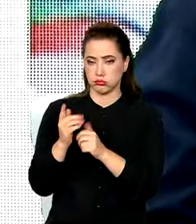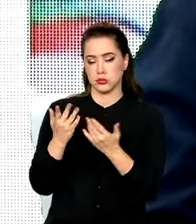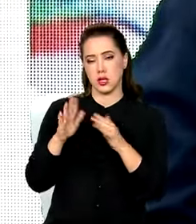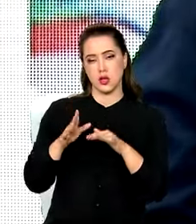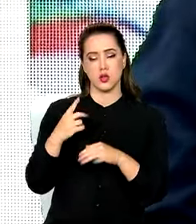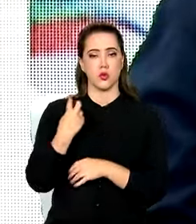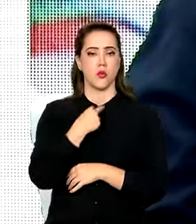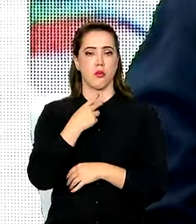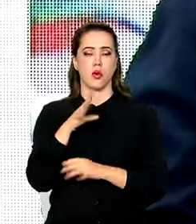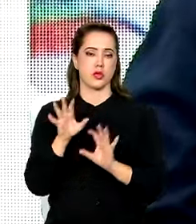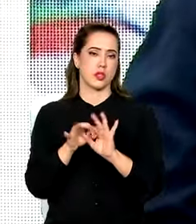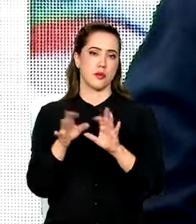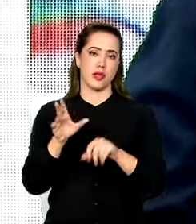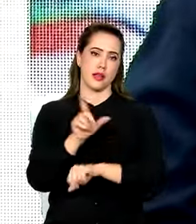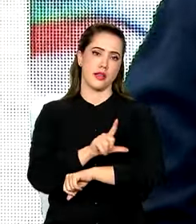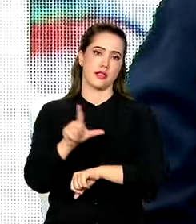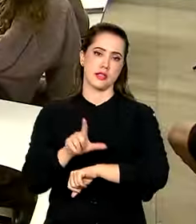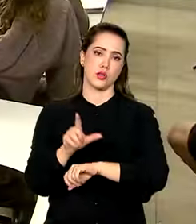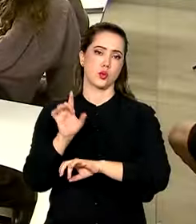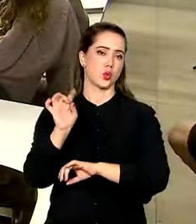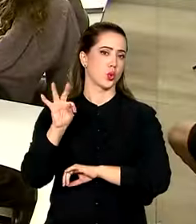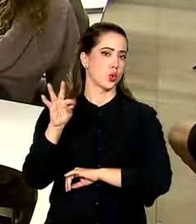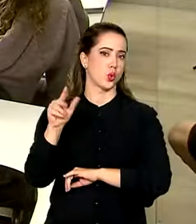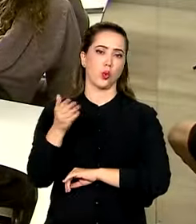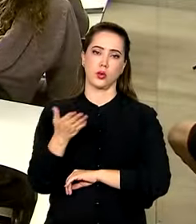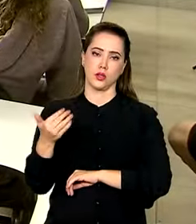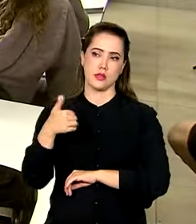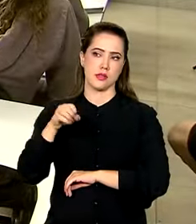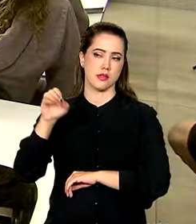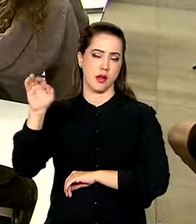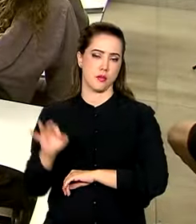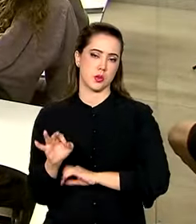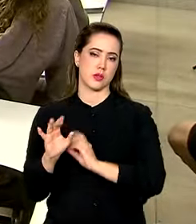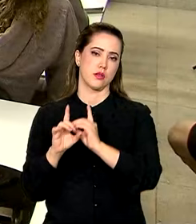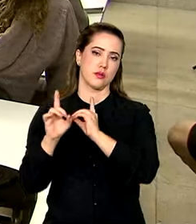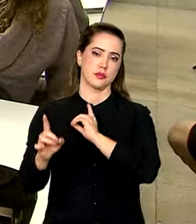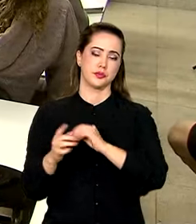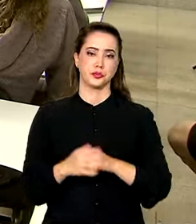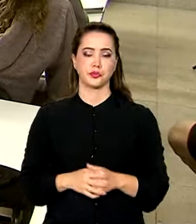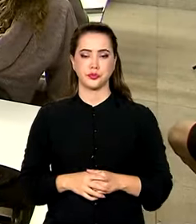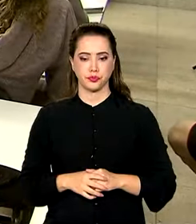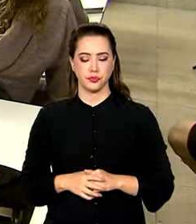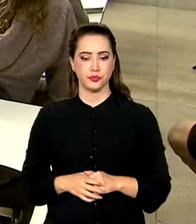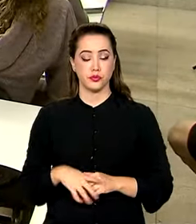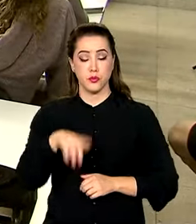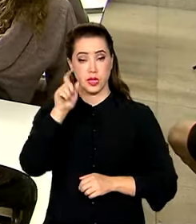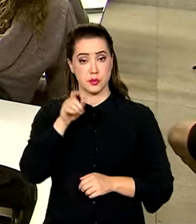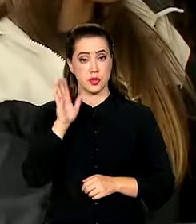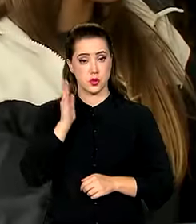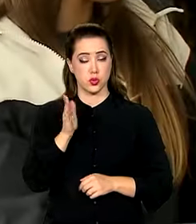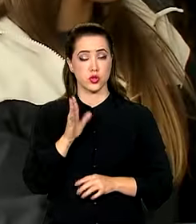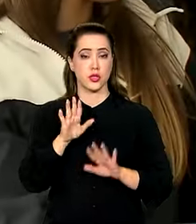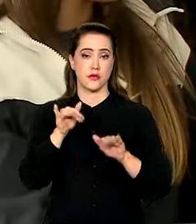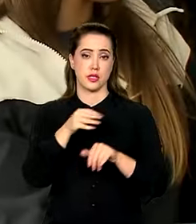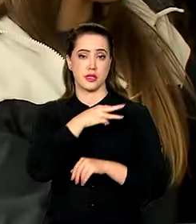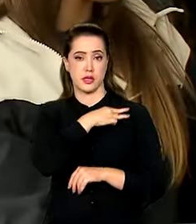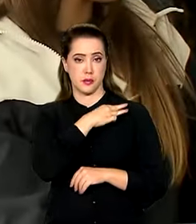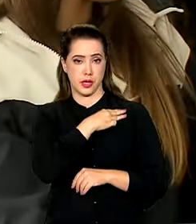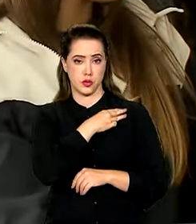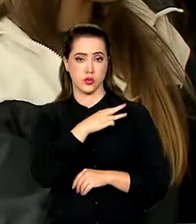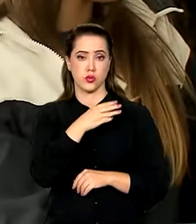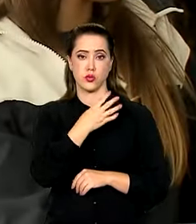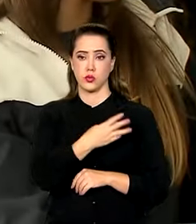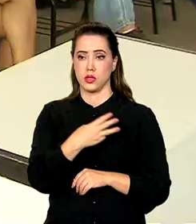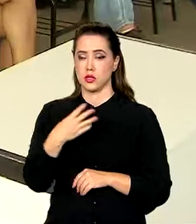maioria dos cursos de licenciatura no Brasil seja à distância. O censo também mostrou que dos brasileiros que já concluíram o ensino médio, 43